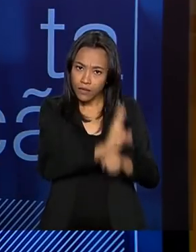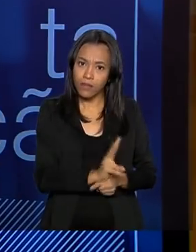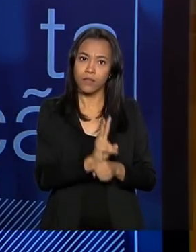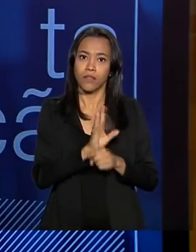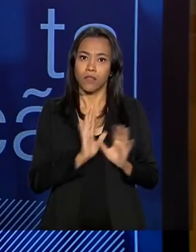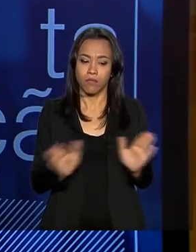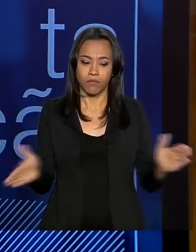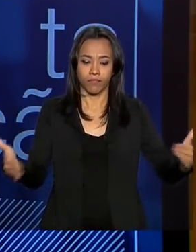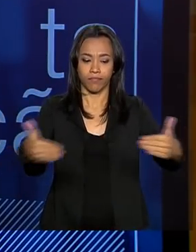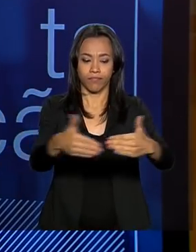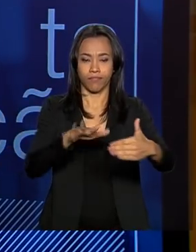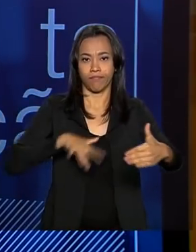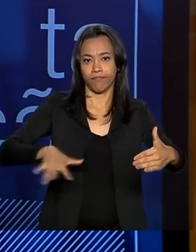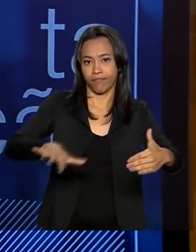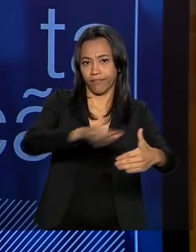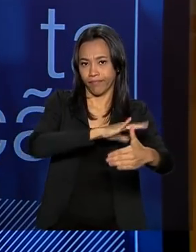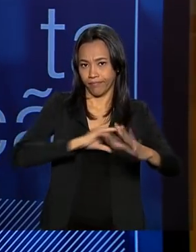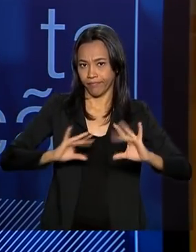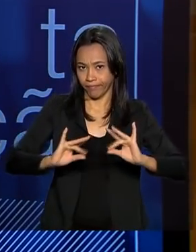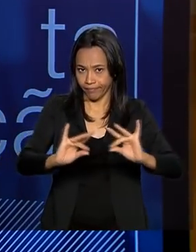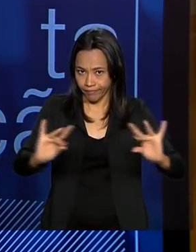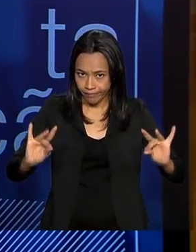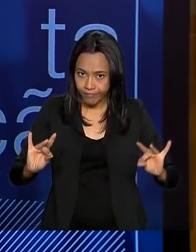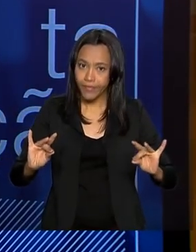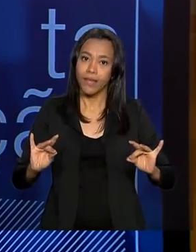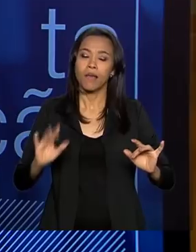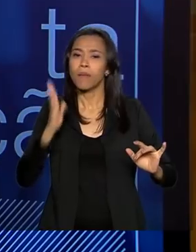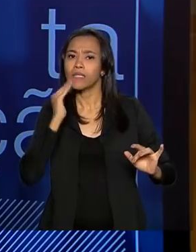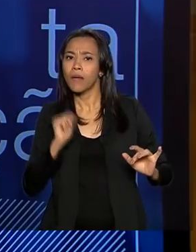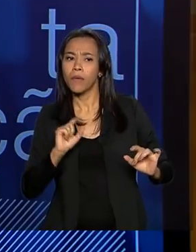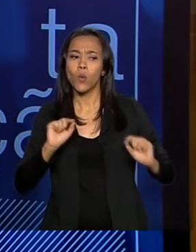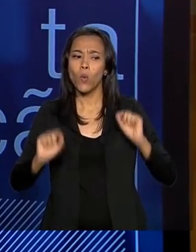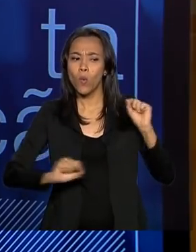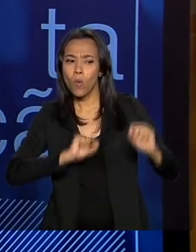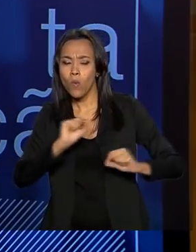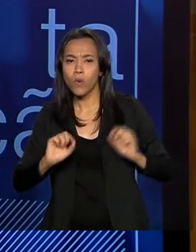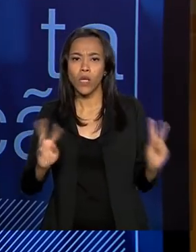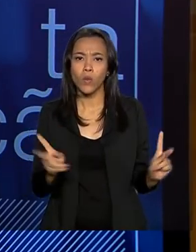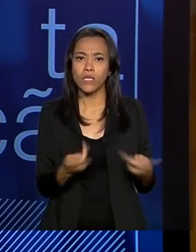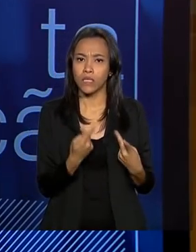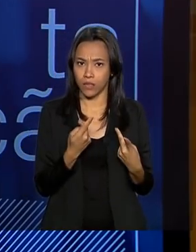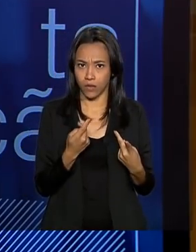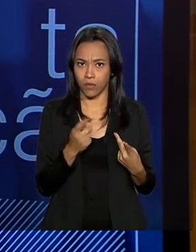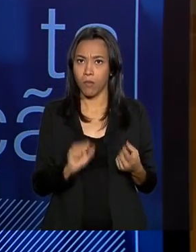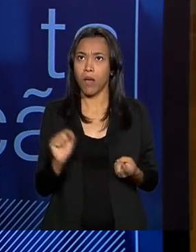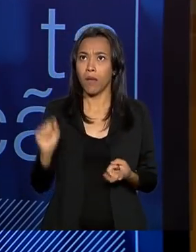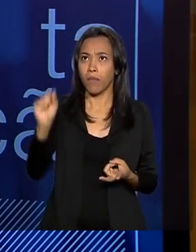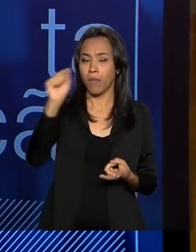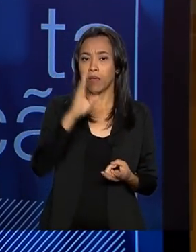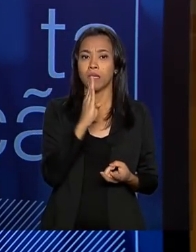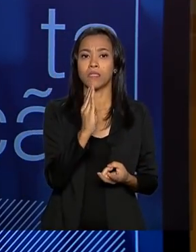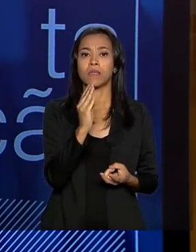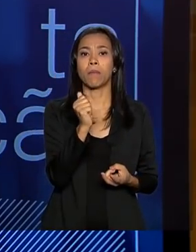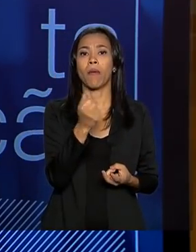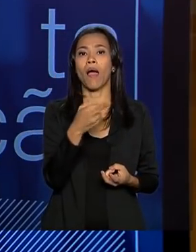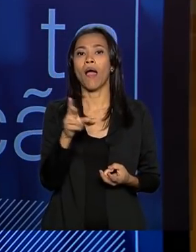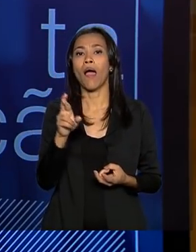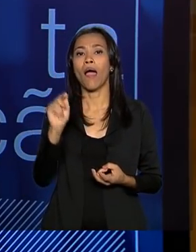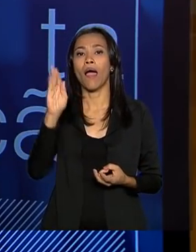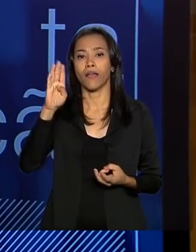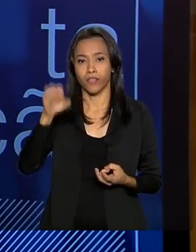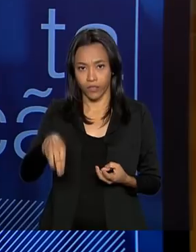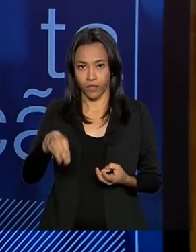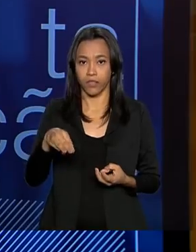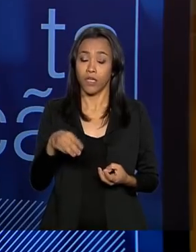solicitado a todos eles que empreendessem vistorias para verificar a situação de todas as barragens. E o senhor tem visto que,